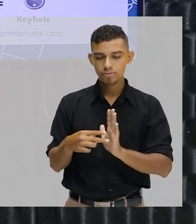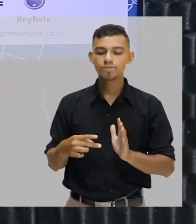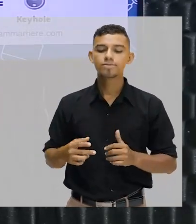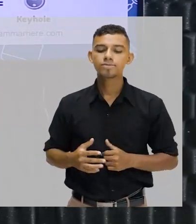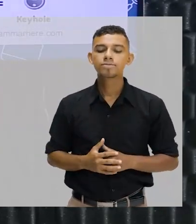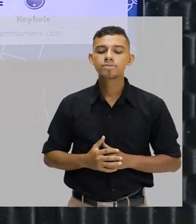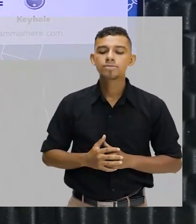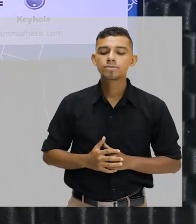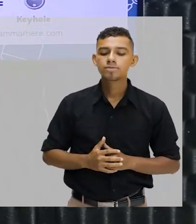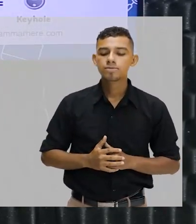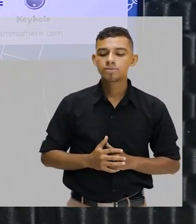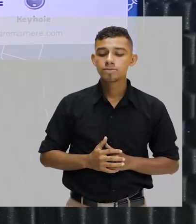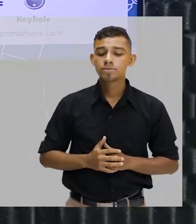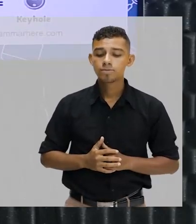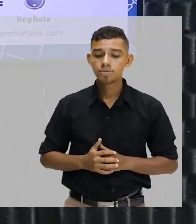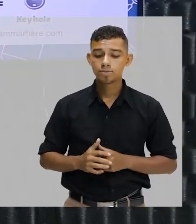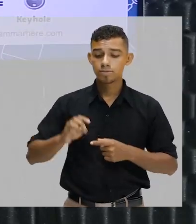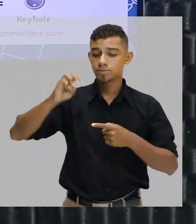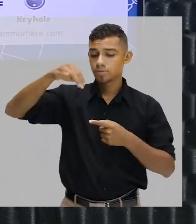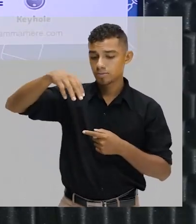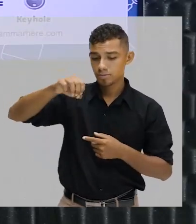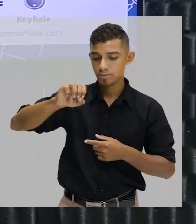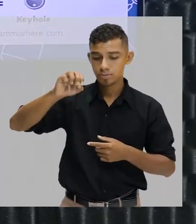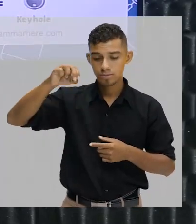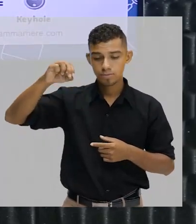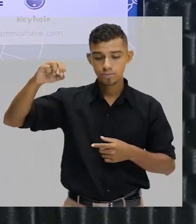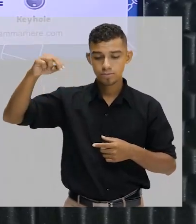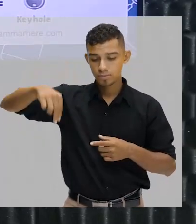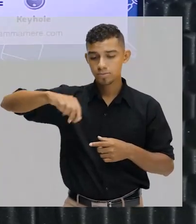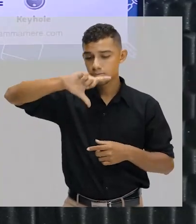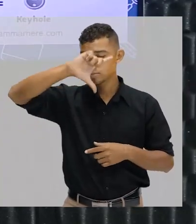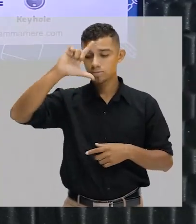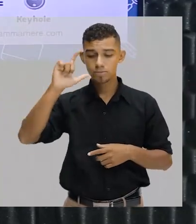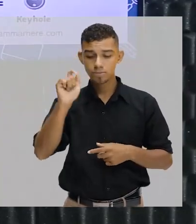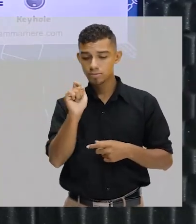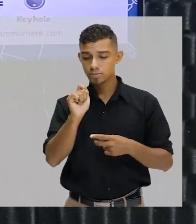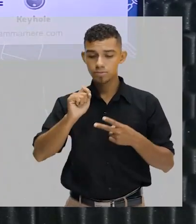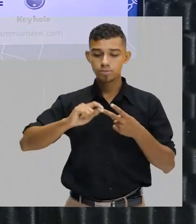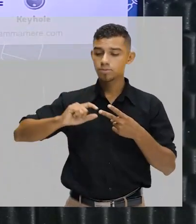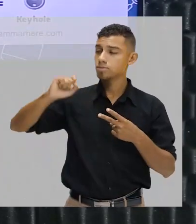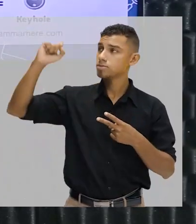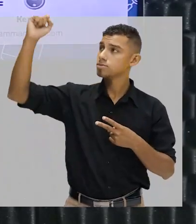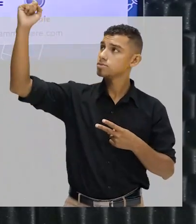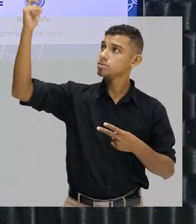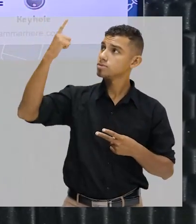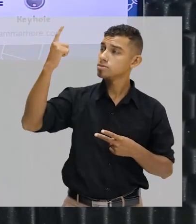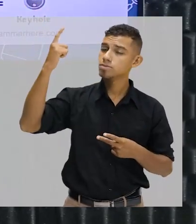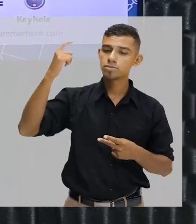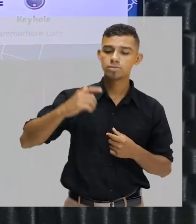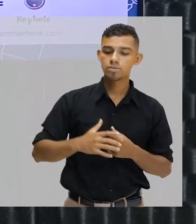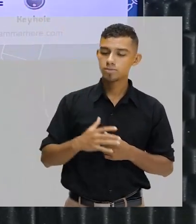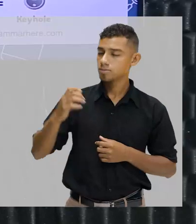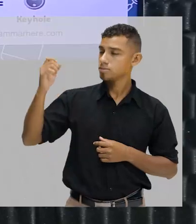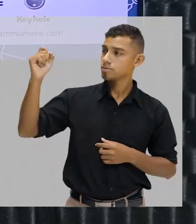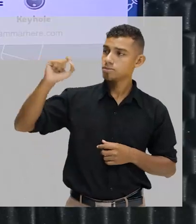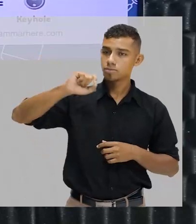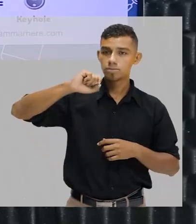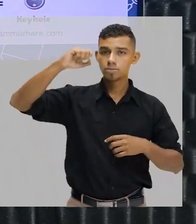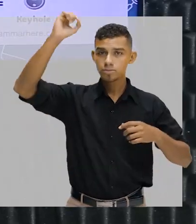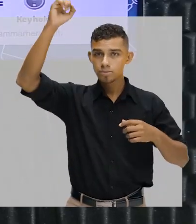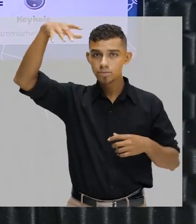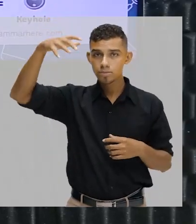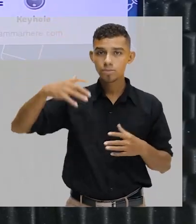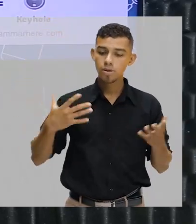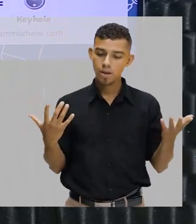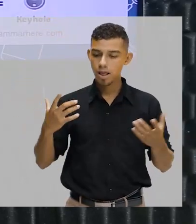palavra exerce. Moon, lua. Light, luz. Moonlight é o luar, ou a